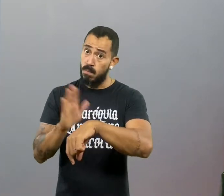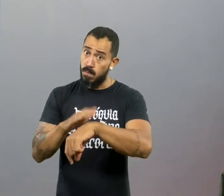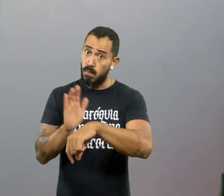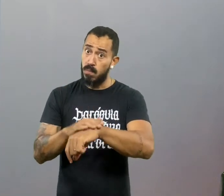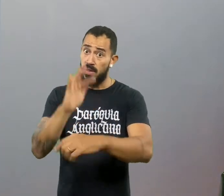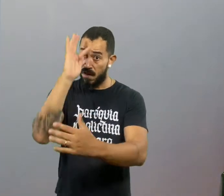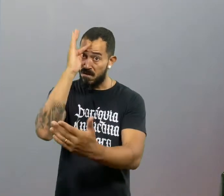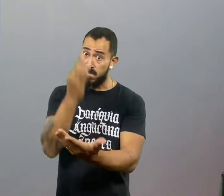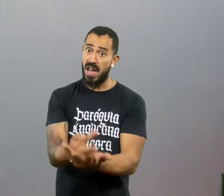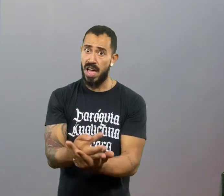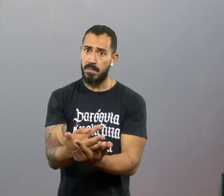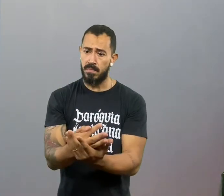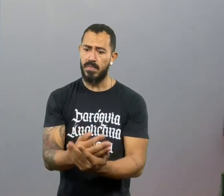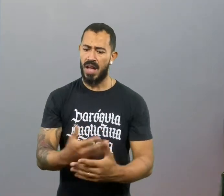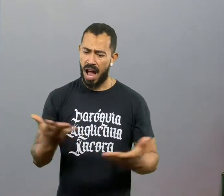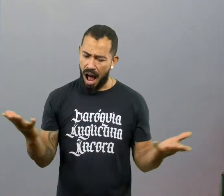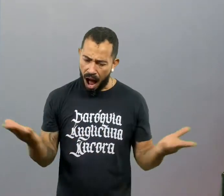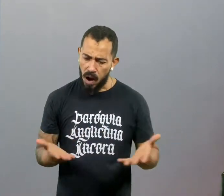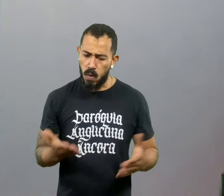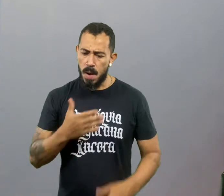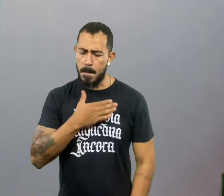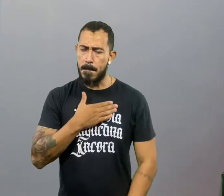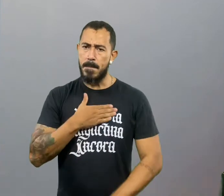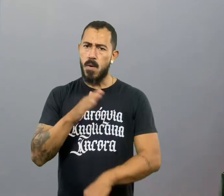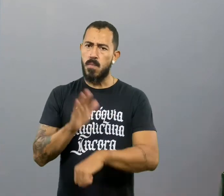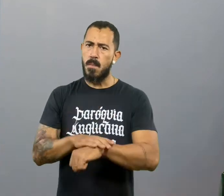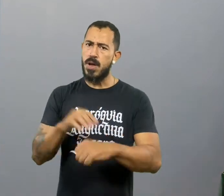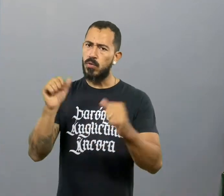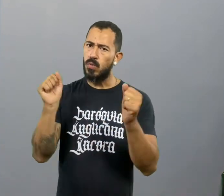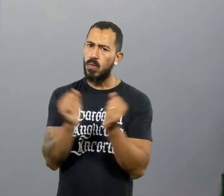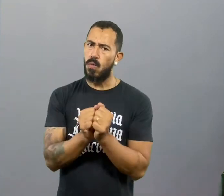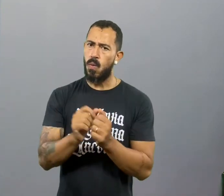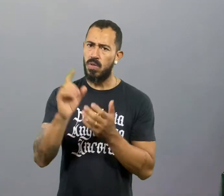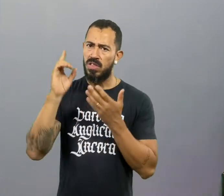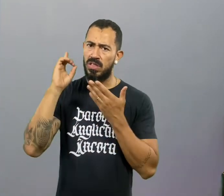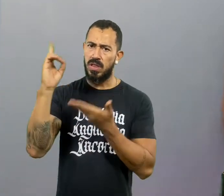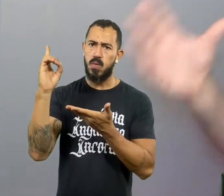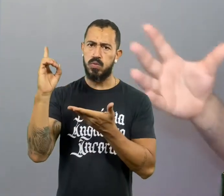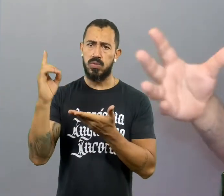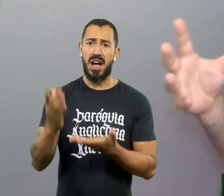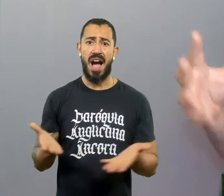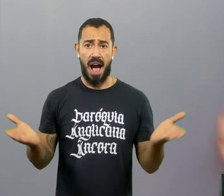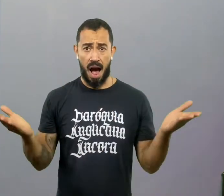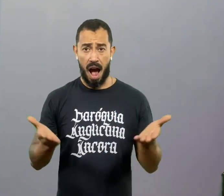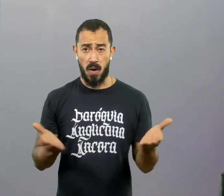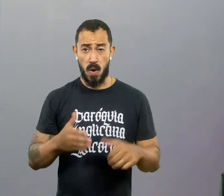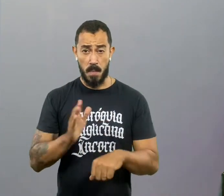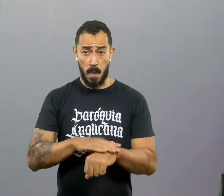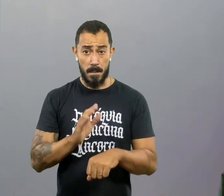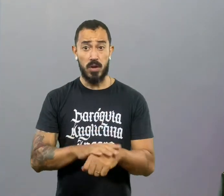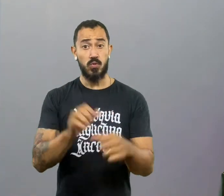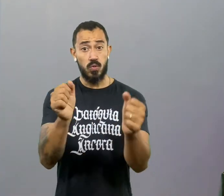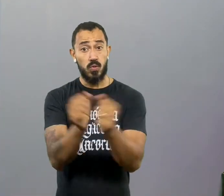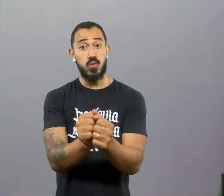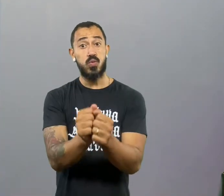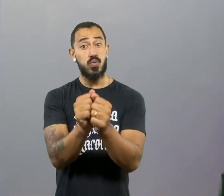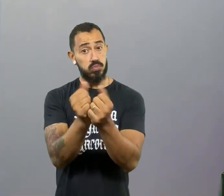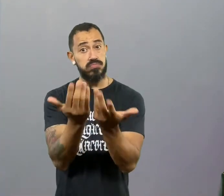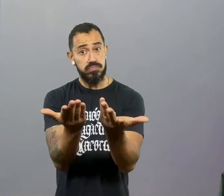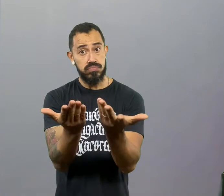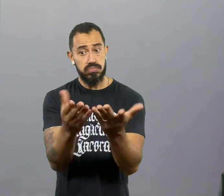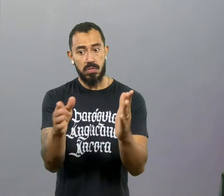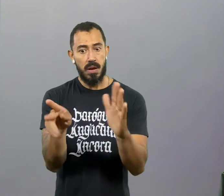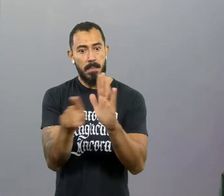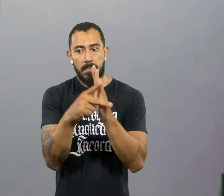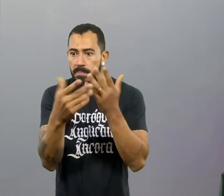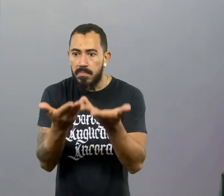Tem hora que você fala assim, não, não me perturbe. Agora, o meu momento com Deus para me dedicar aos meus irmãos. Isso agrega valor para as pessoas